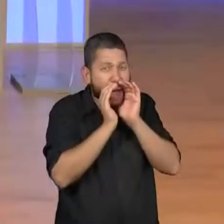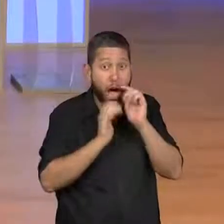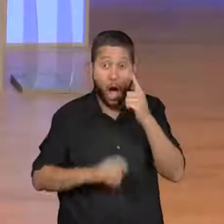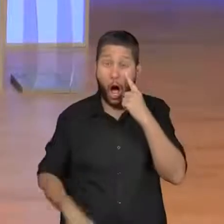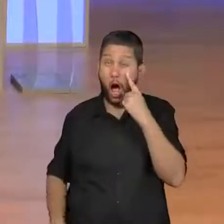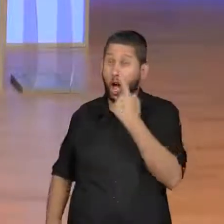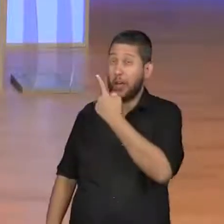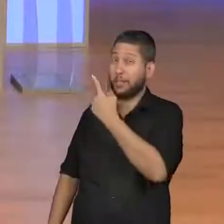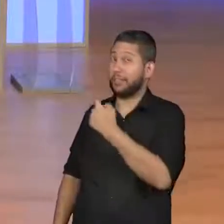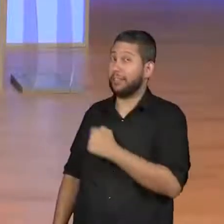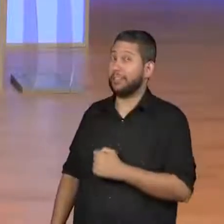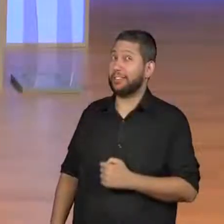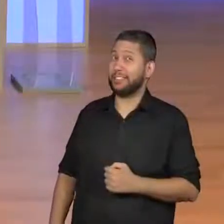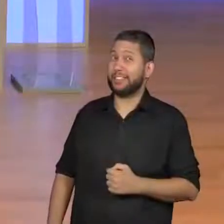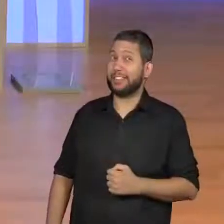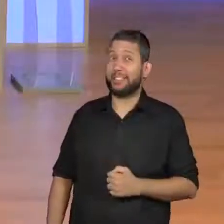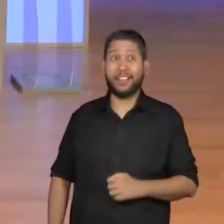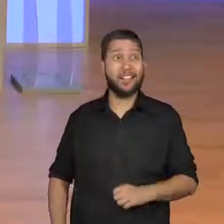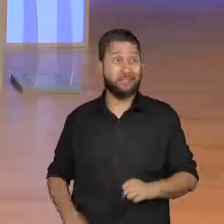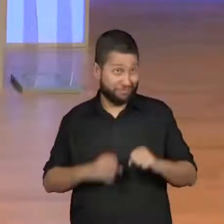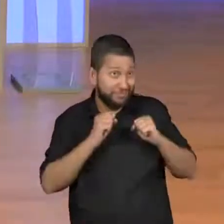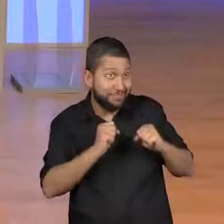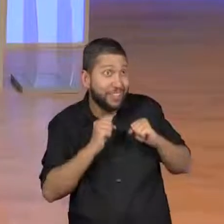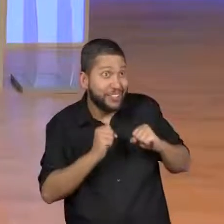estou preparado, Pro. Tem certeza?